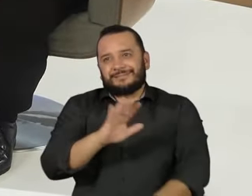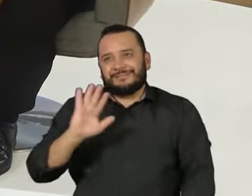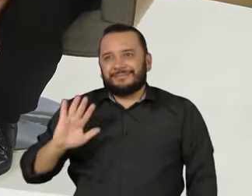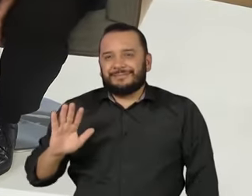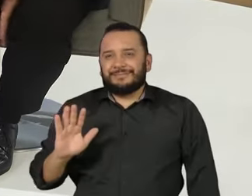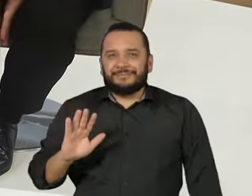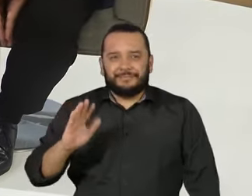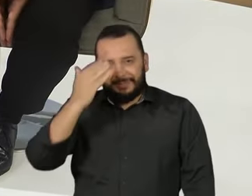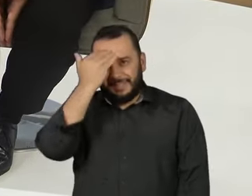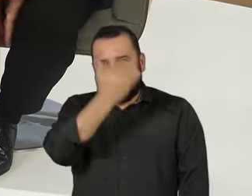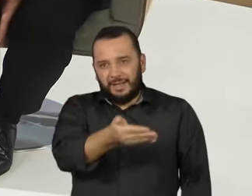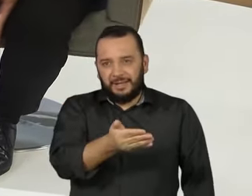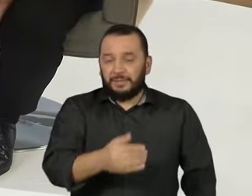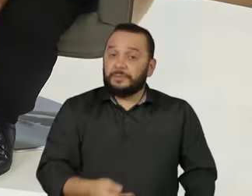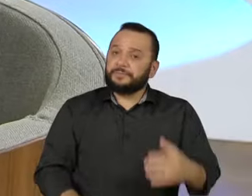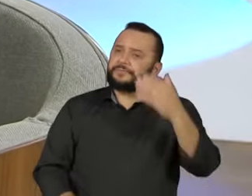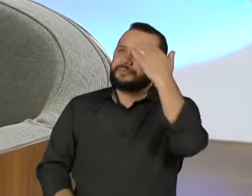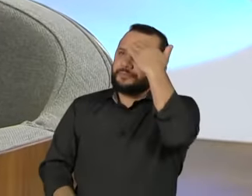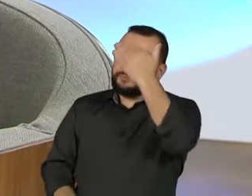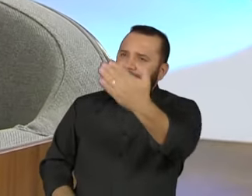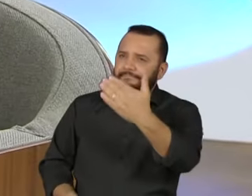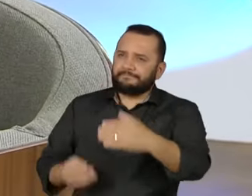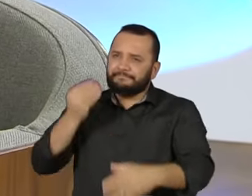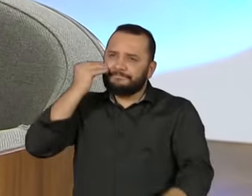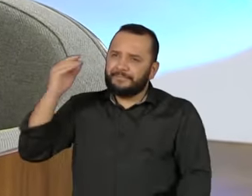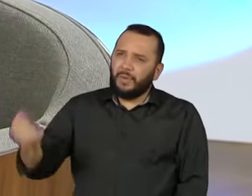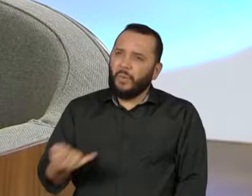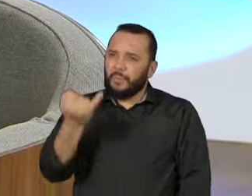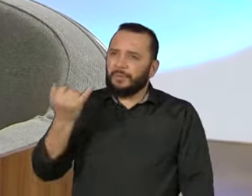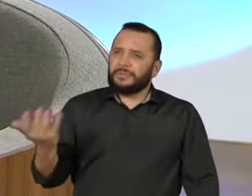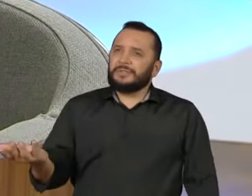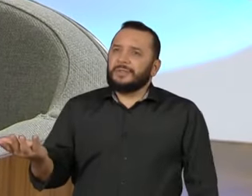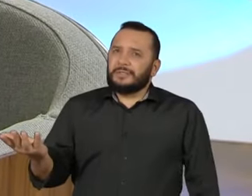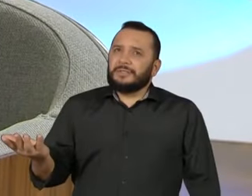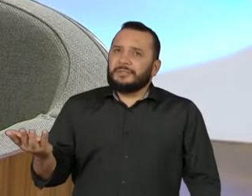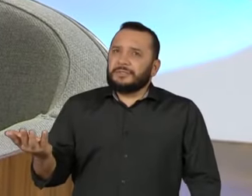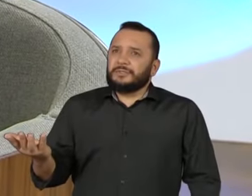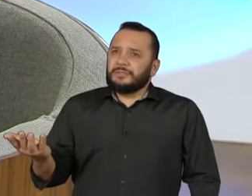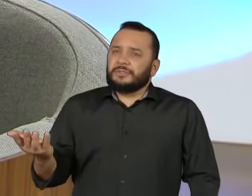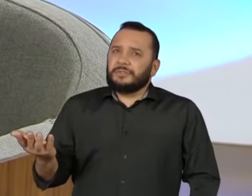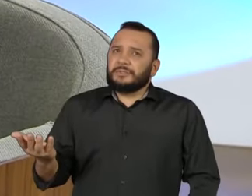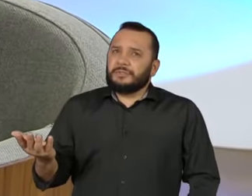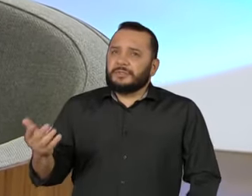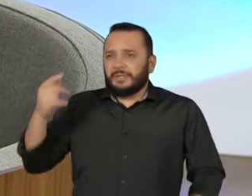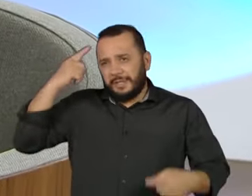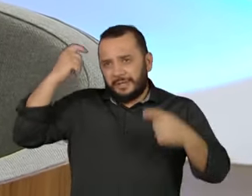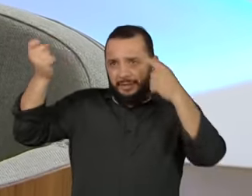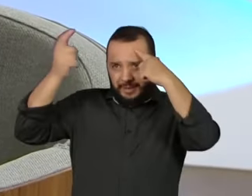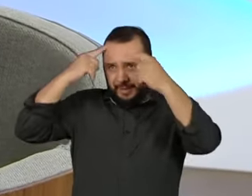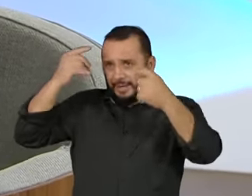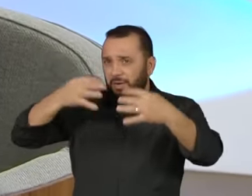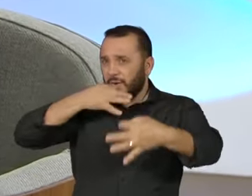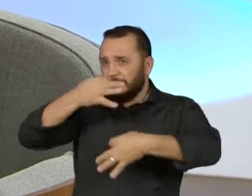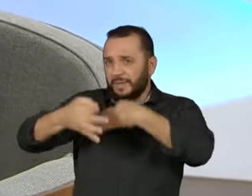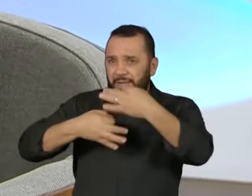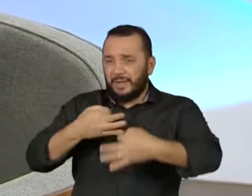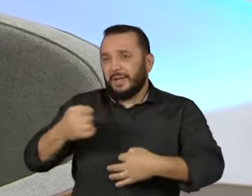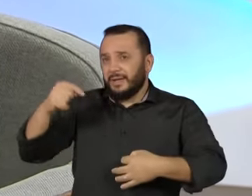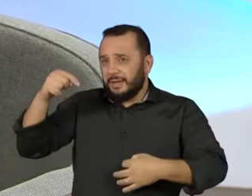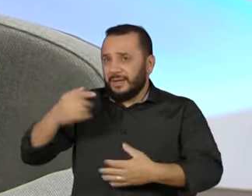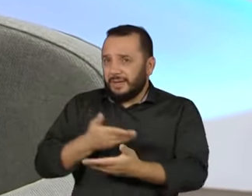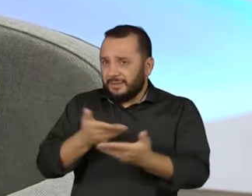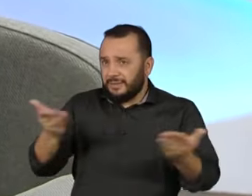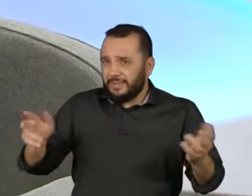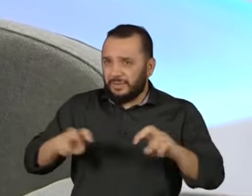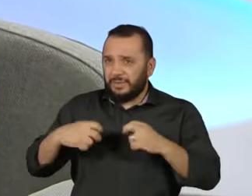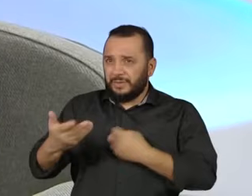Eu agradeço. Muito obrigado pela oportunidade de poder colocar as minhas ideias para vocês e para o Brasil.